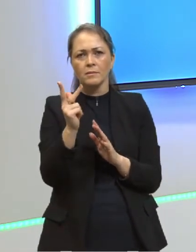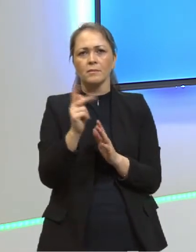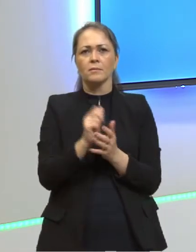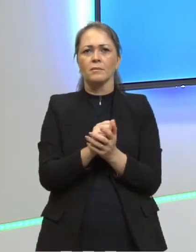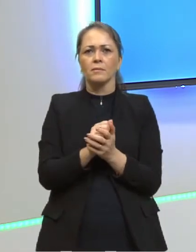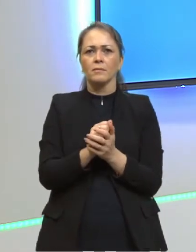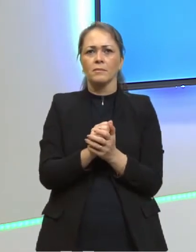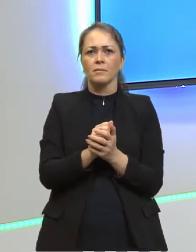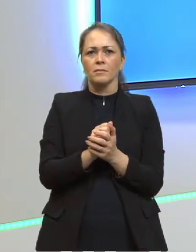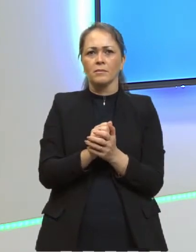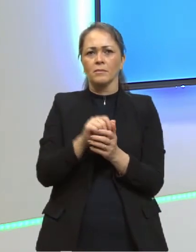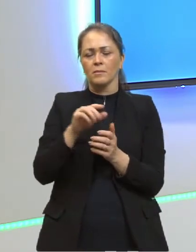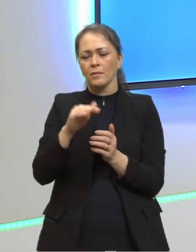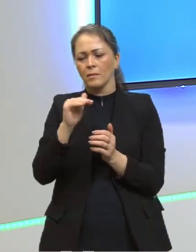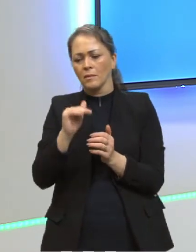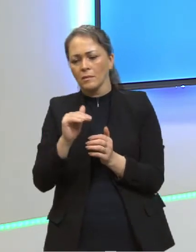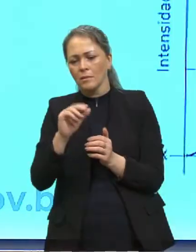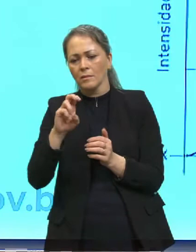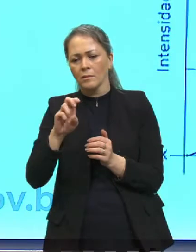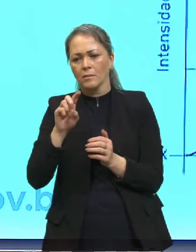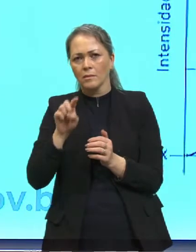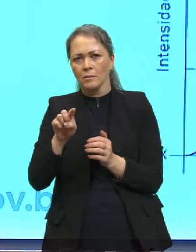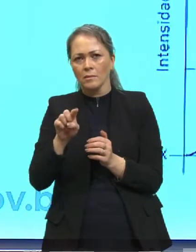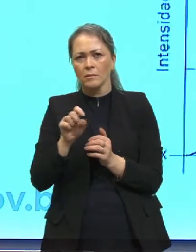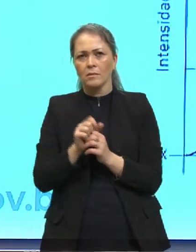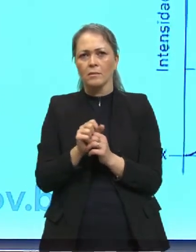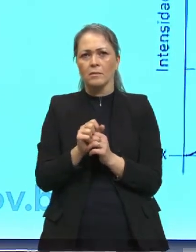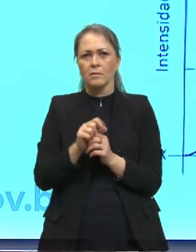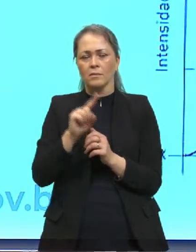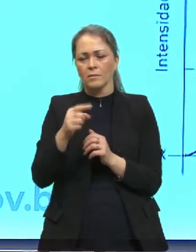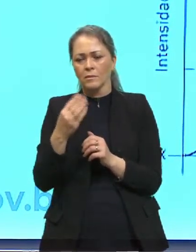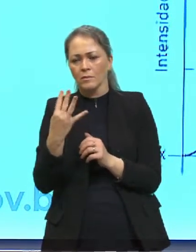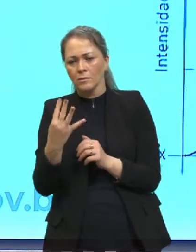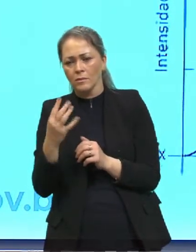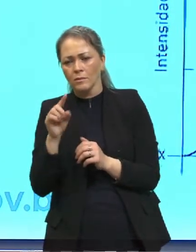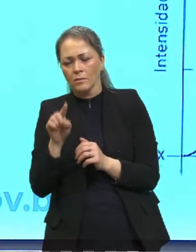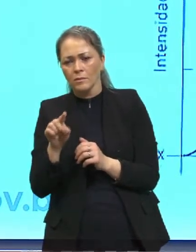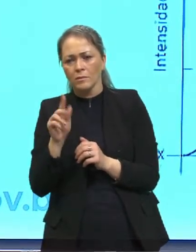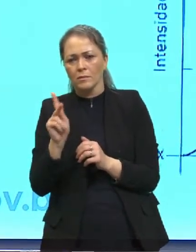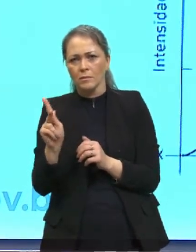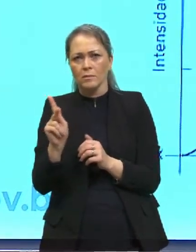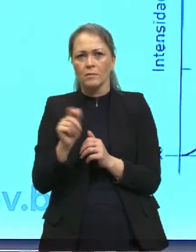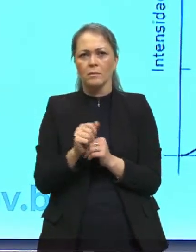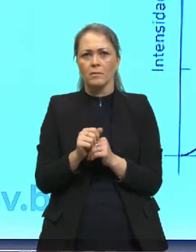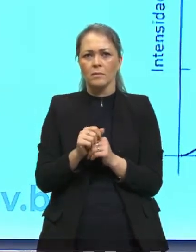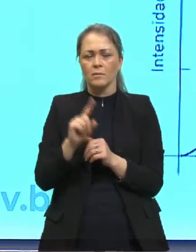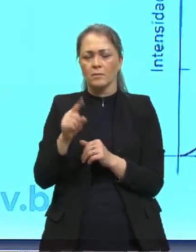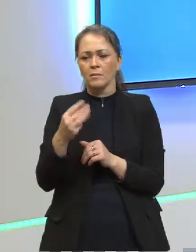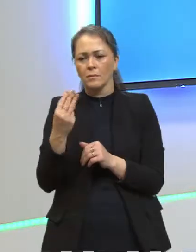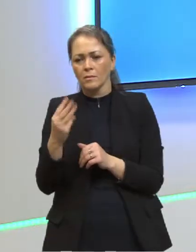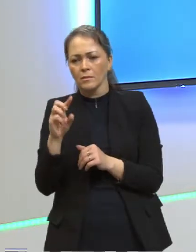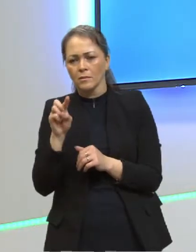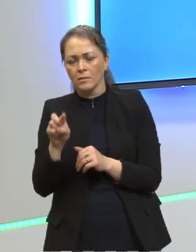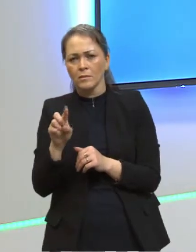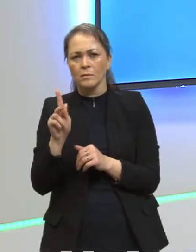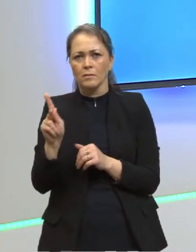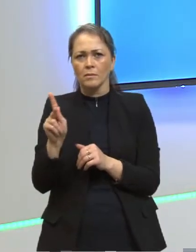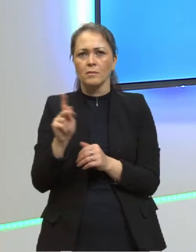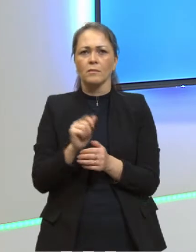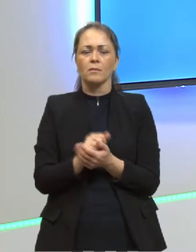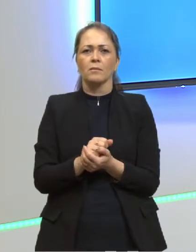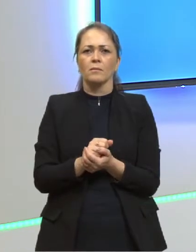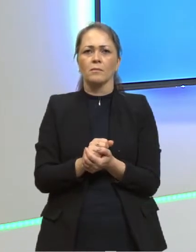embaixo são 5 mil Kelvin, aqui são 4 mil Kelvin e aqui são 3 mil Kelvin. certo?